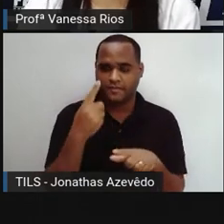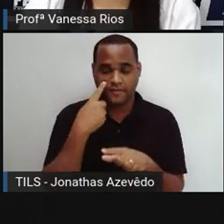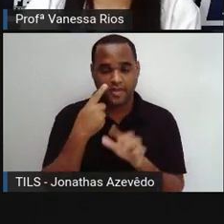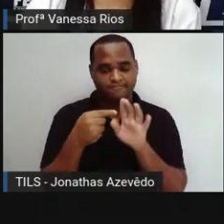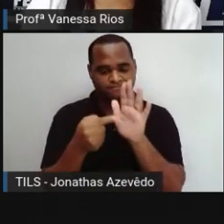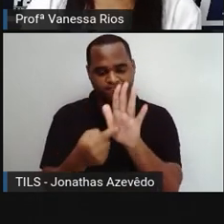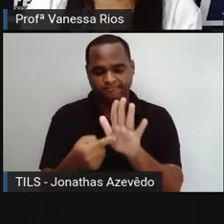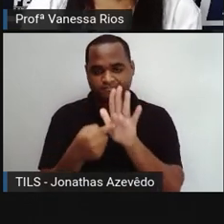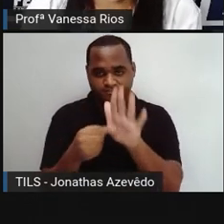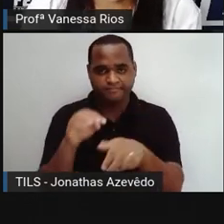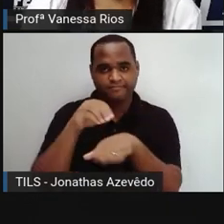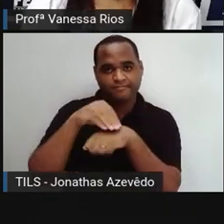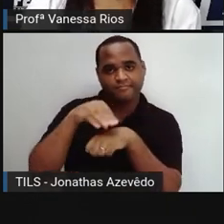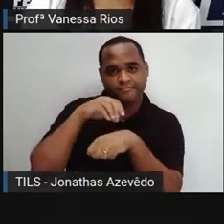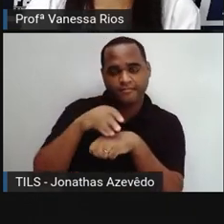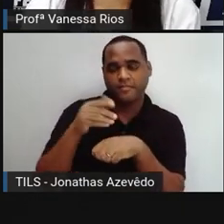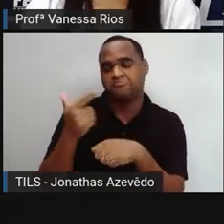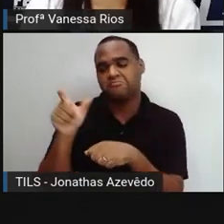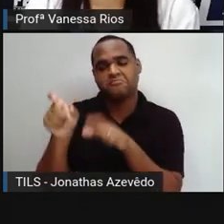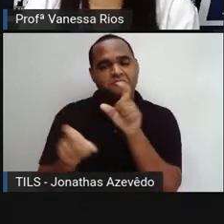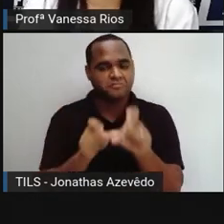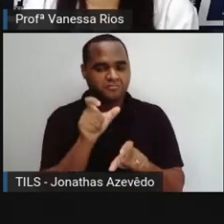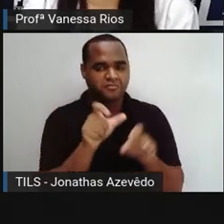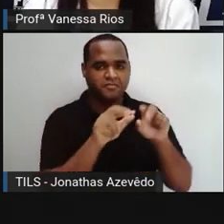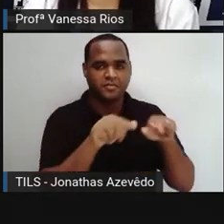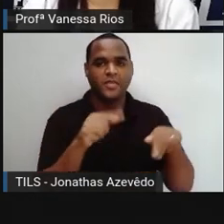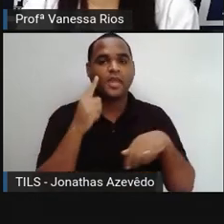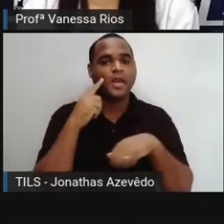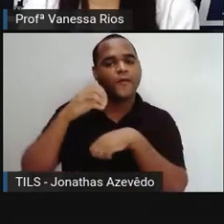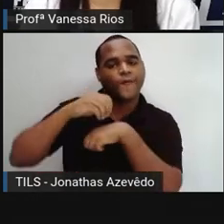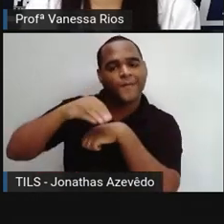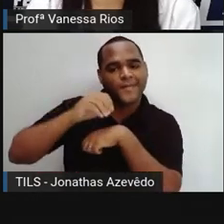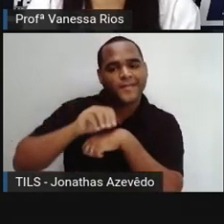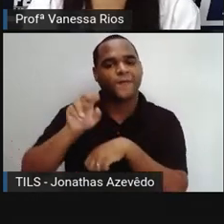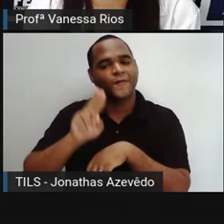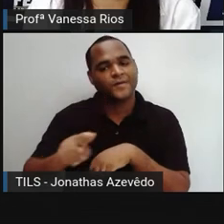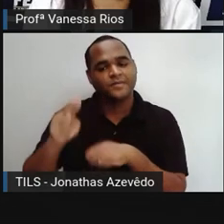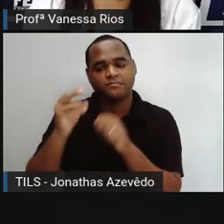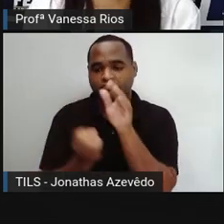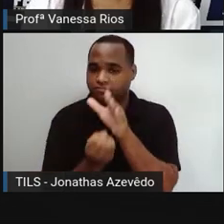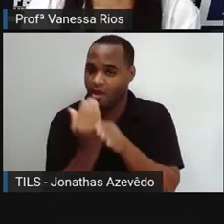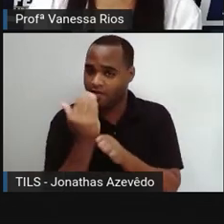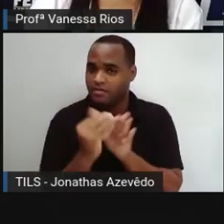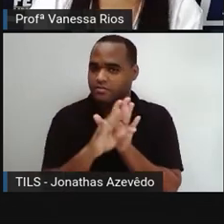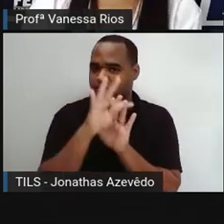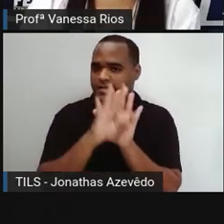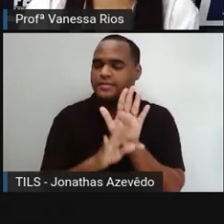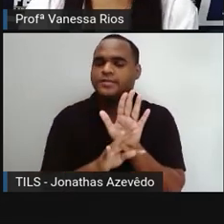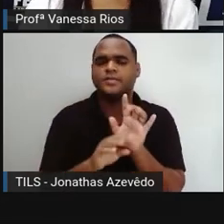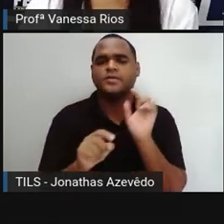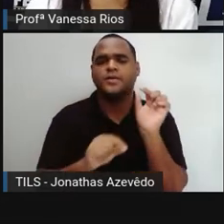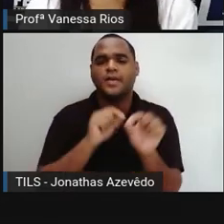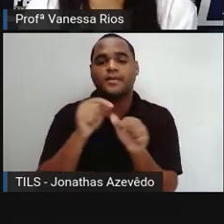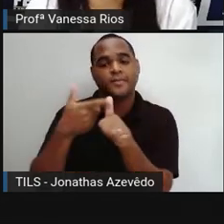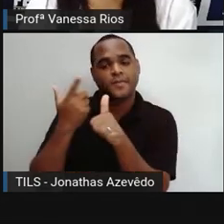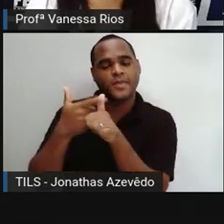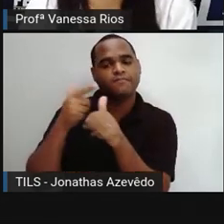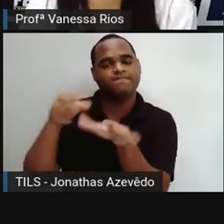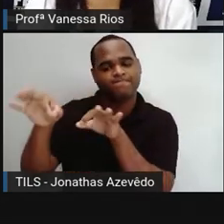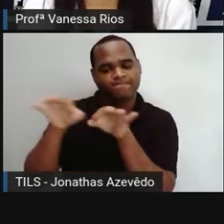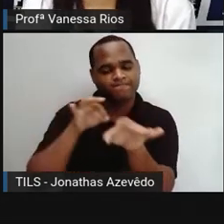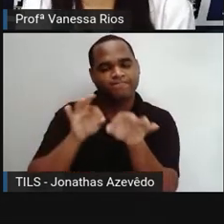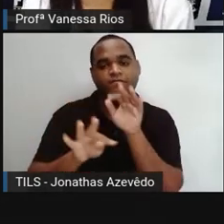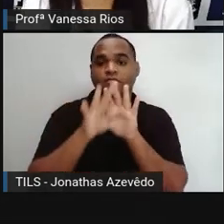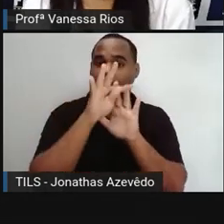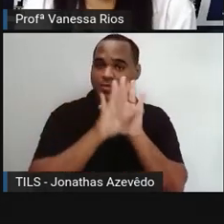informações sobre o algo e essas informações eu uso para produzir um texto, eu estou ali organizando um